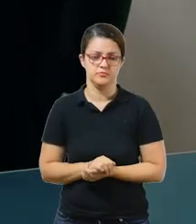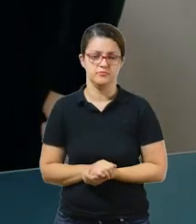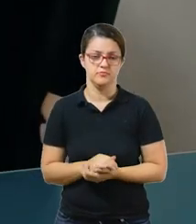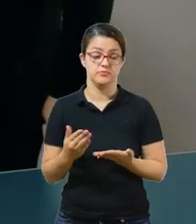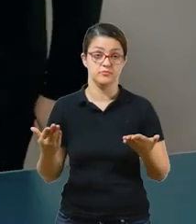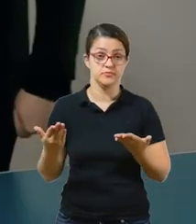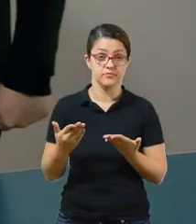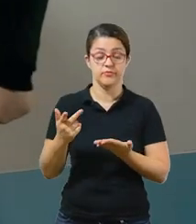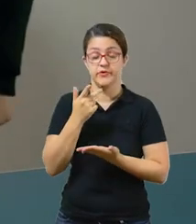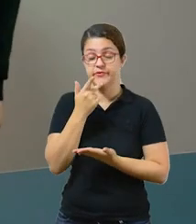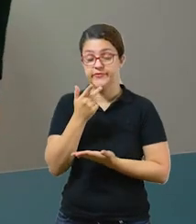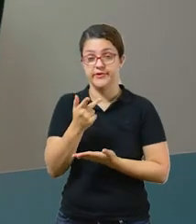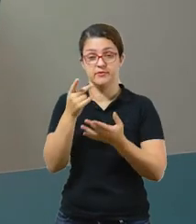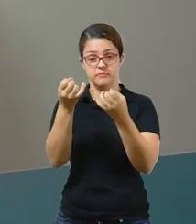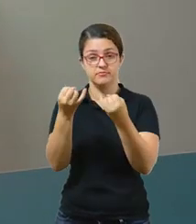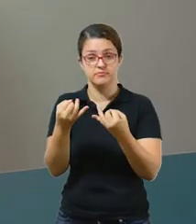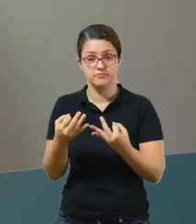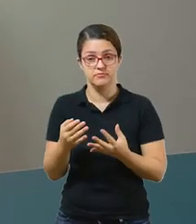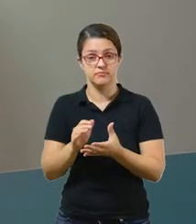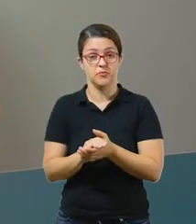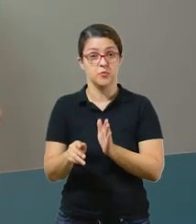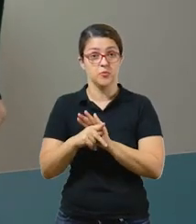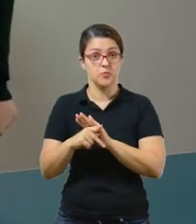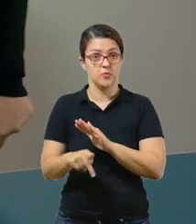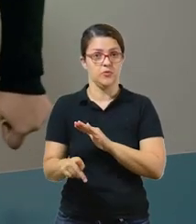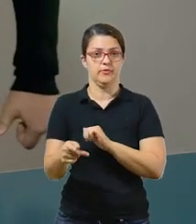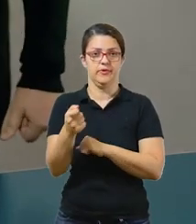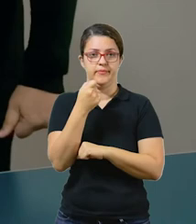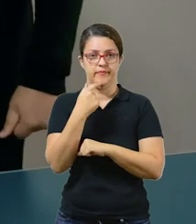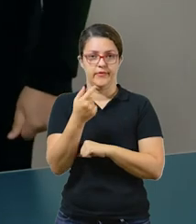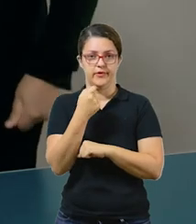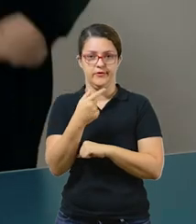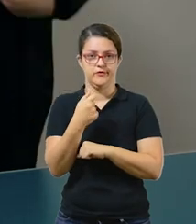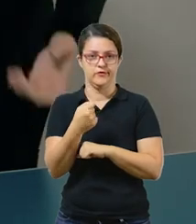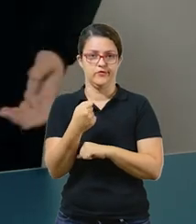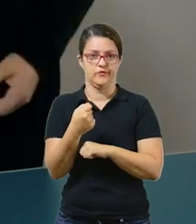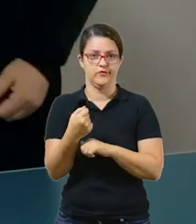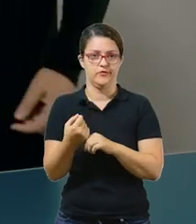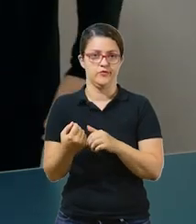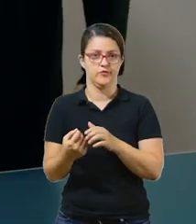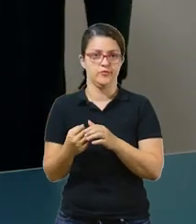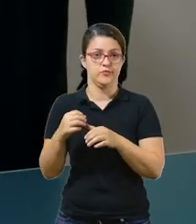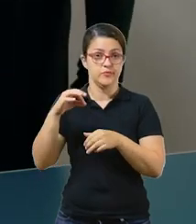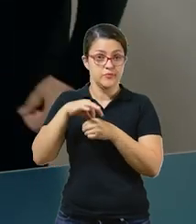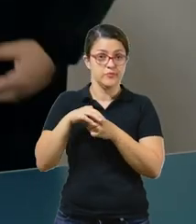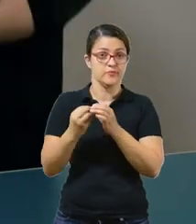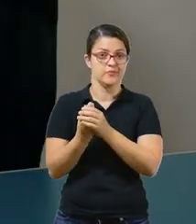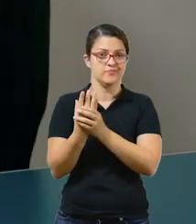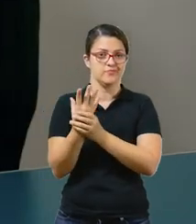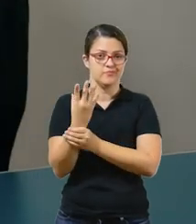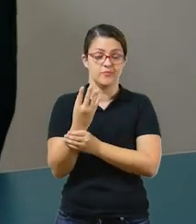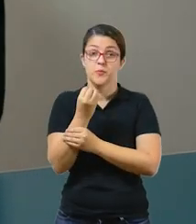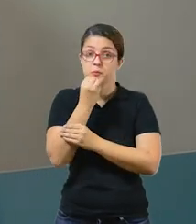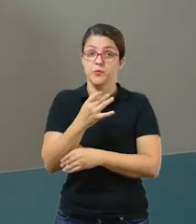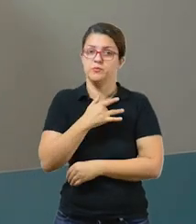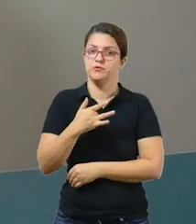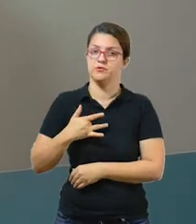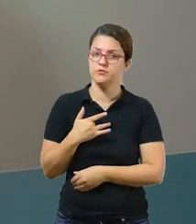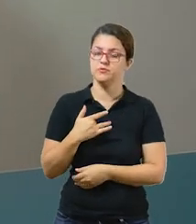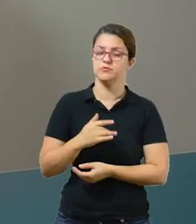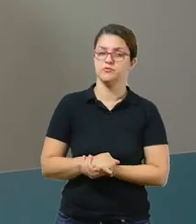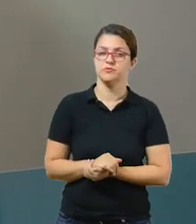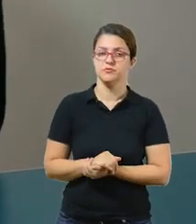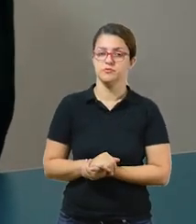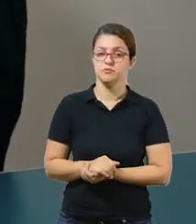Bom, agora nós vamos falar um pouco do efeito medicinal das plantas. Tem algumas plantas que você pode ter na sua casa que elas vão trazer benefícios para a sua